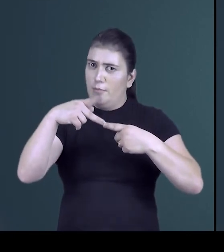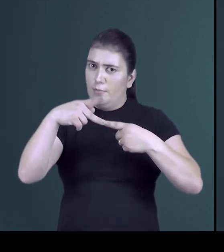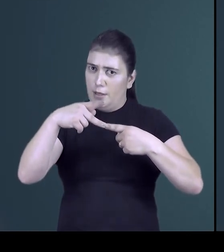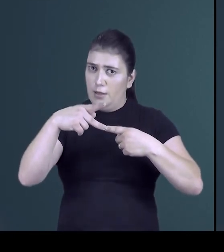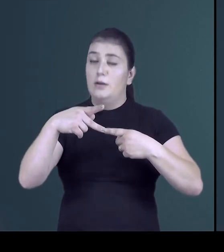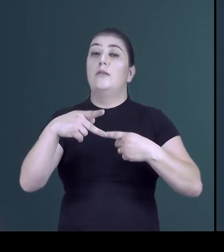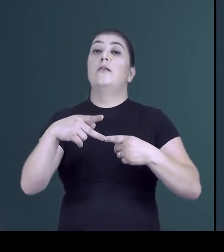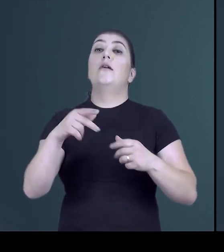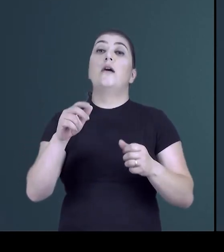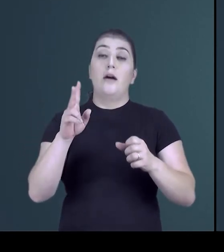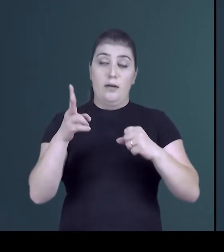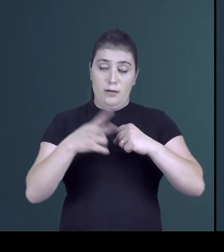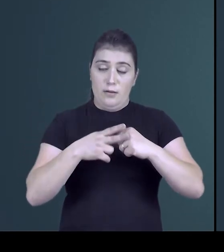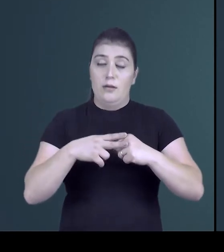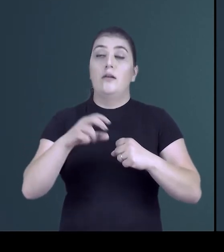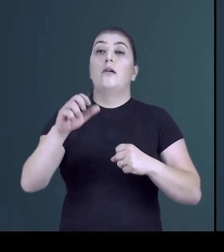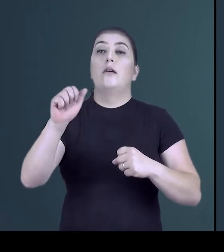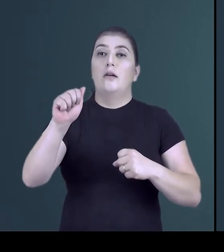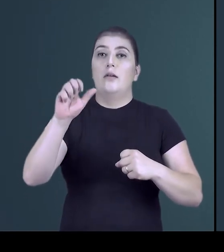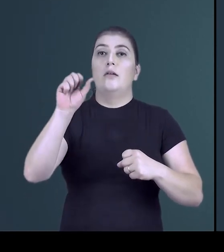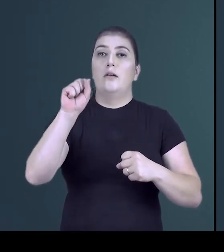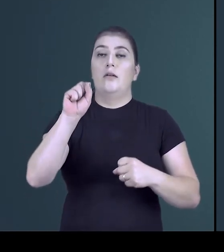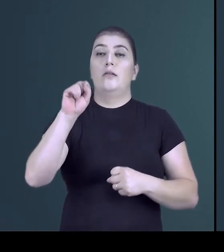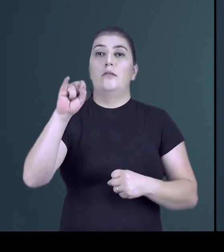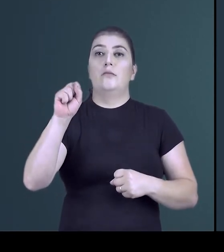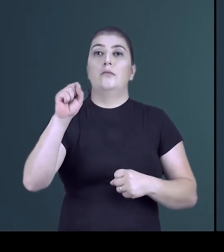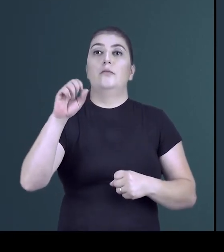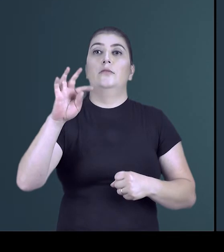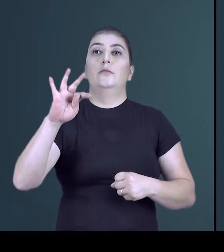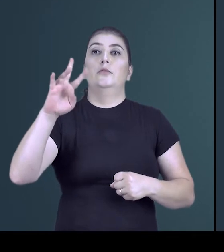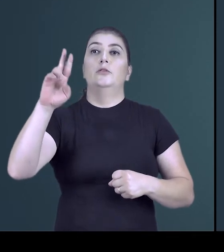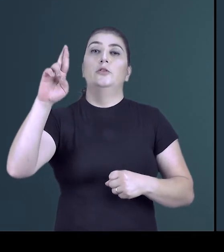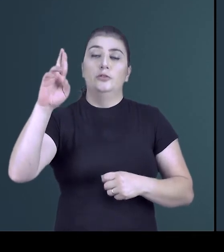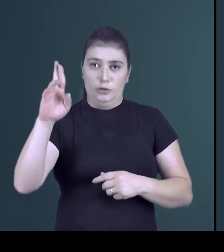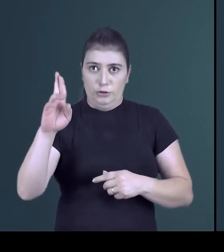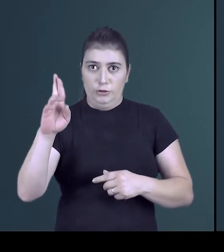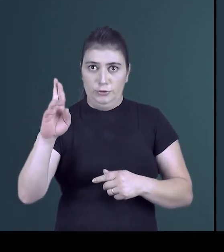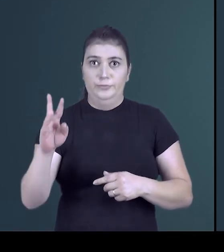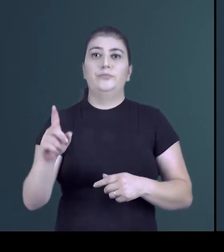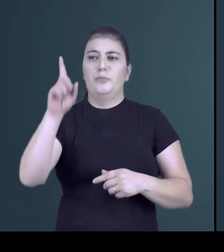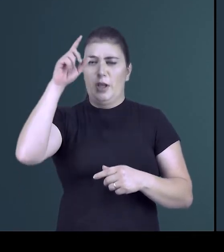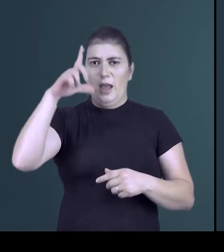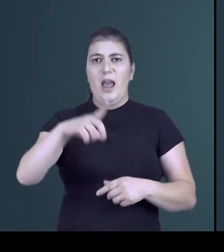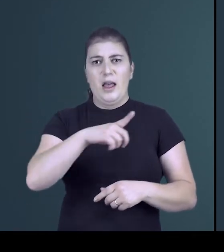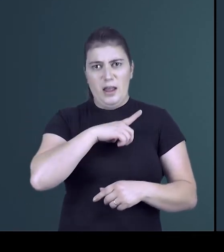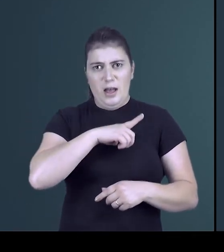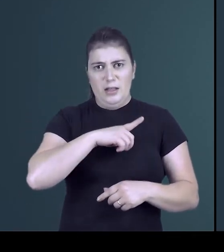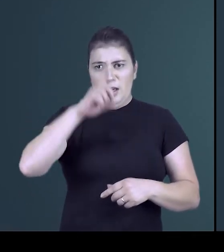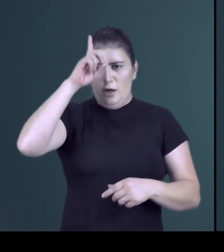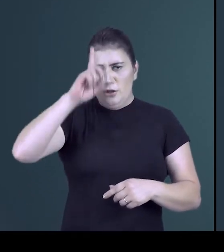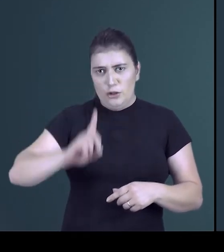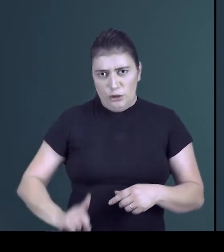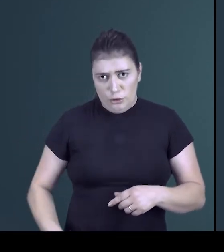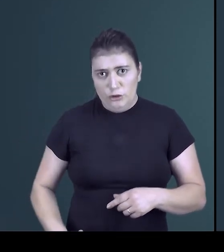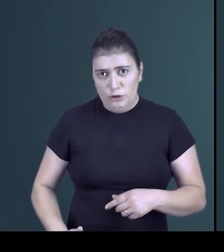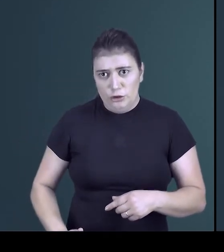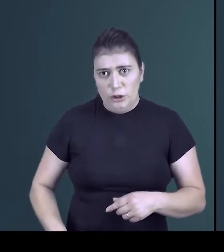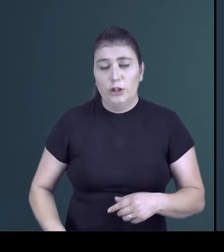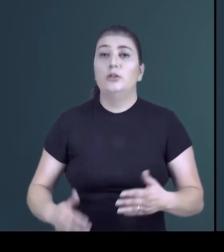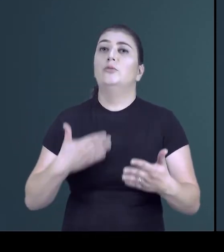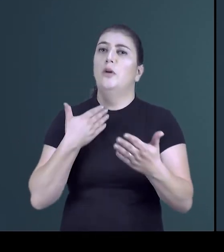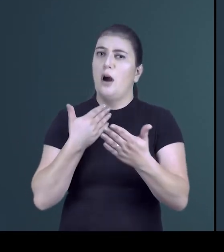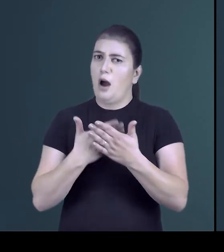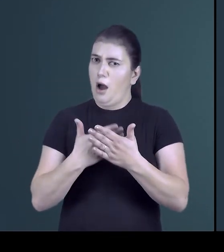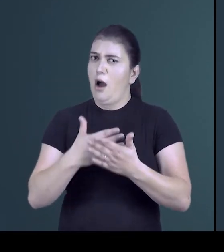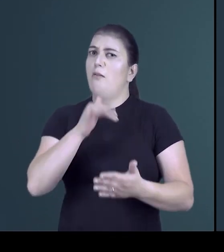Ainda, o verbo assistir pode ter sentido de ter direito. Assiste a vocês. O direito de ter aula.